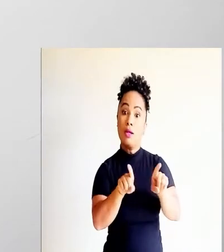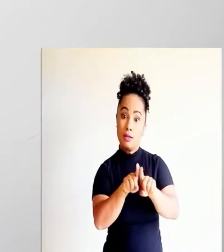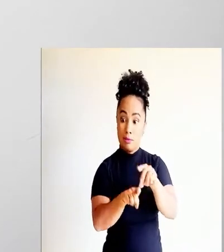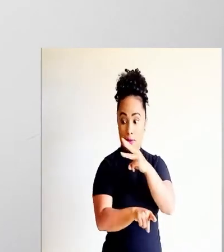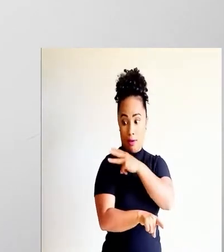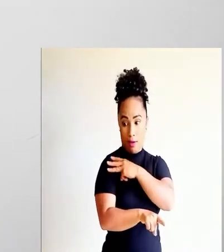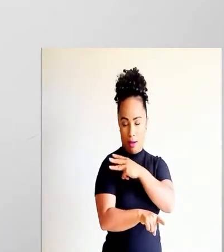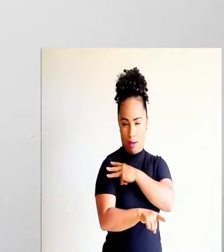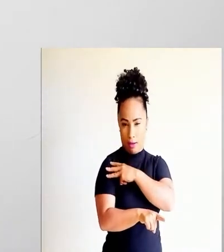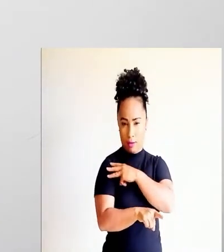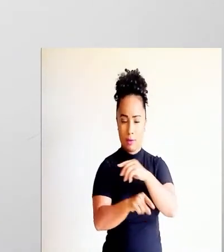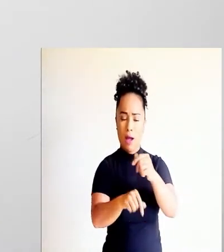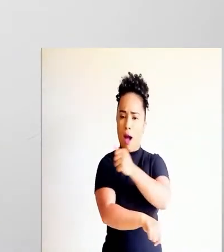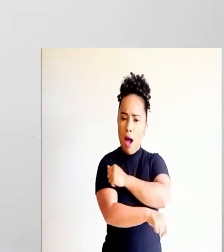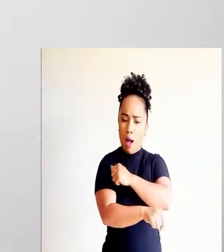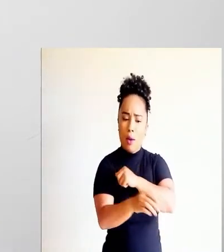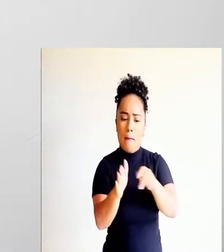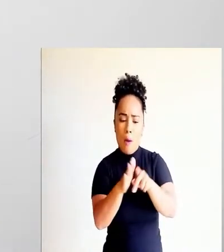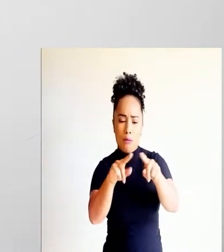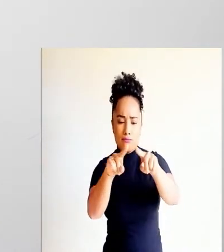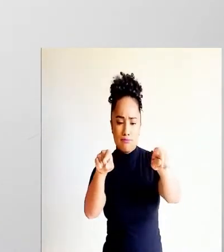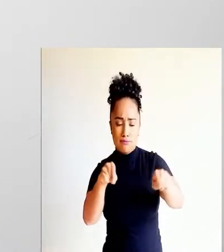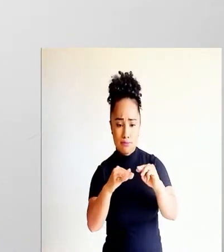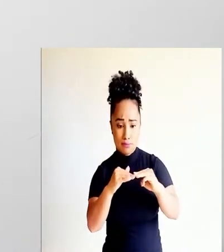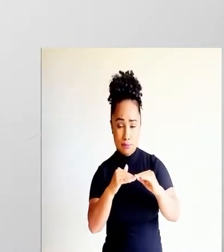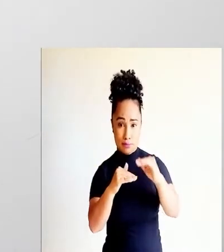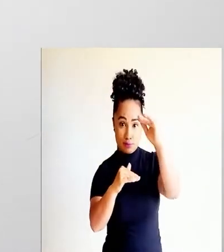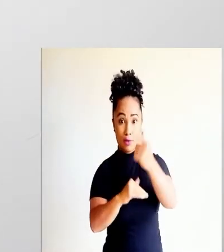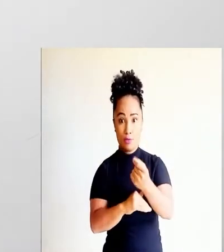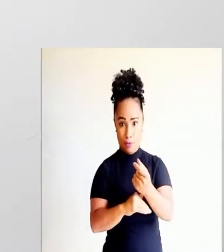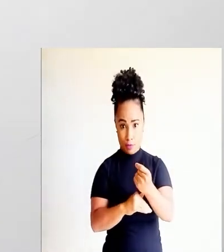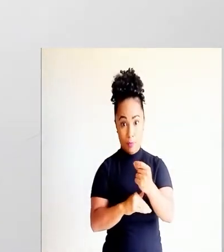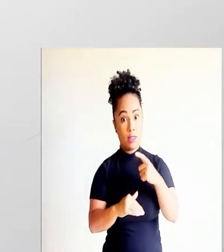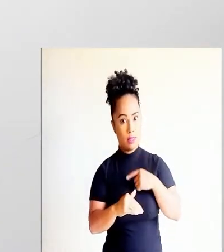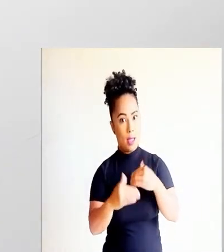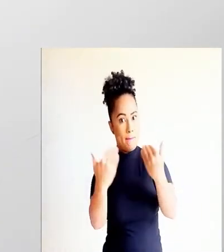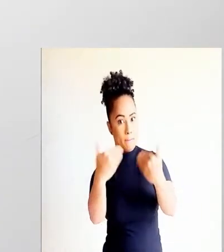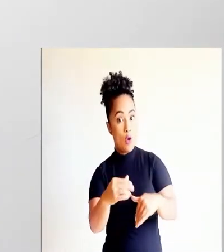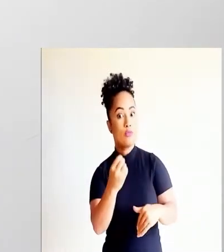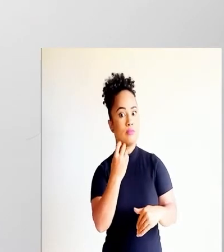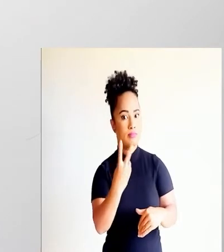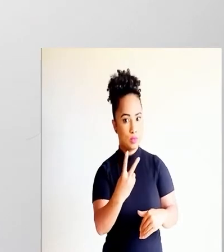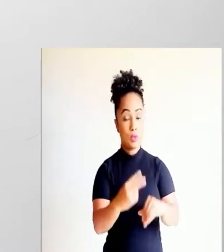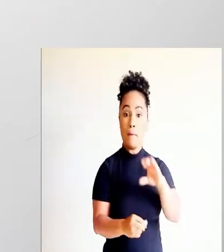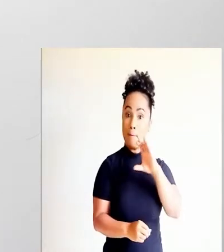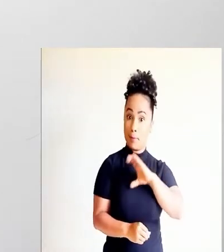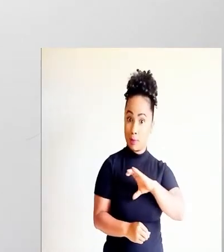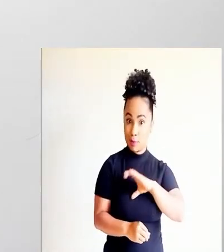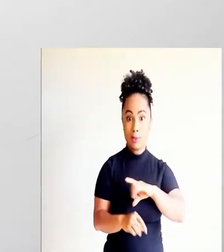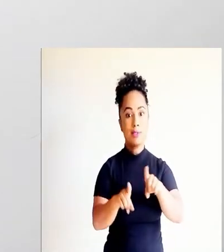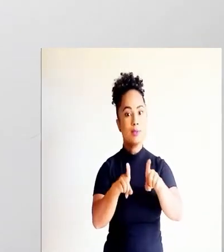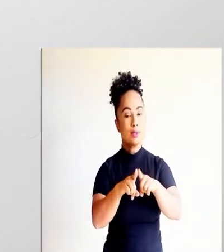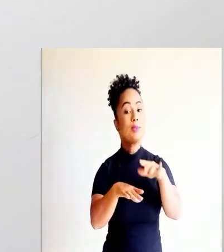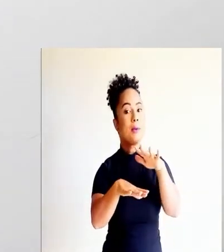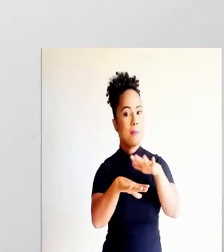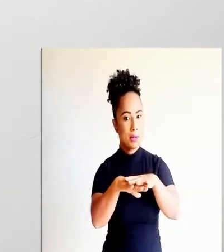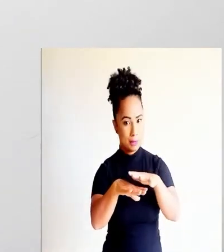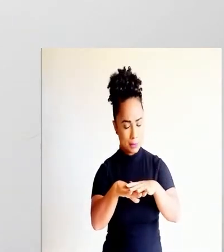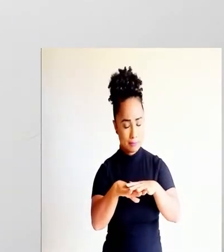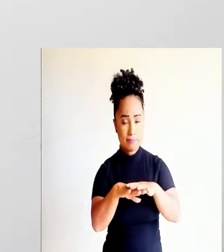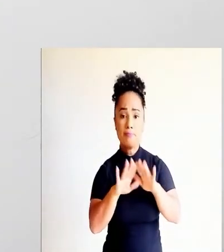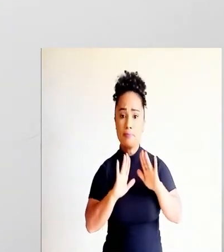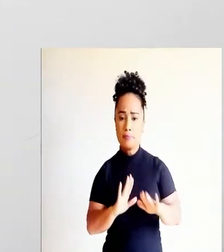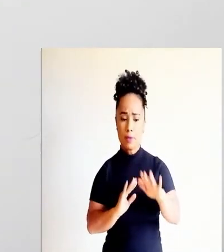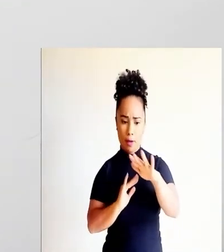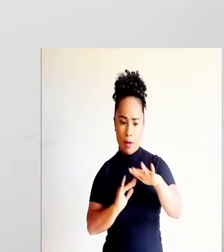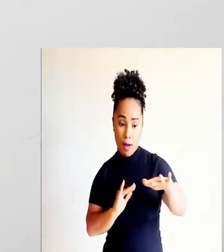alunos. É dividida em duas provas, portuguesa e matemática. E na de língua portuguesa, é medida a capacidade de